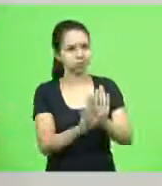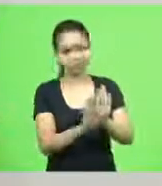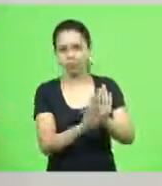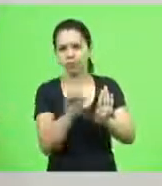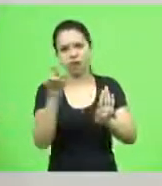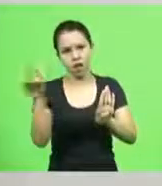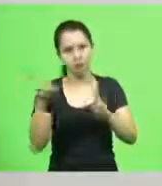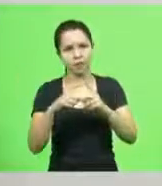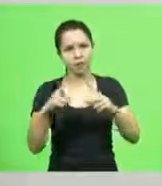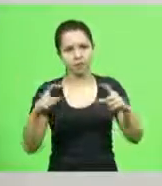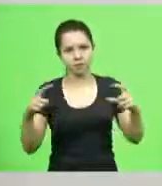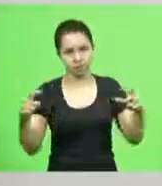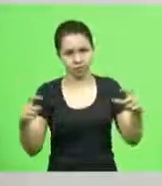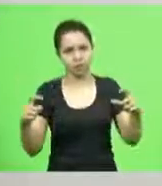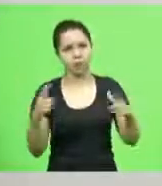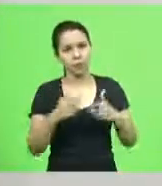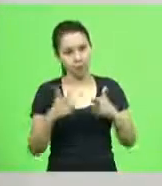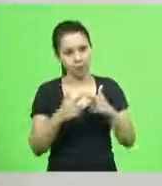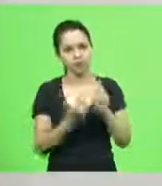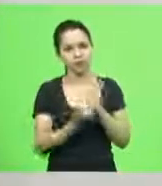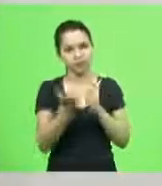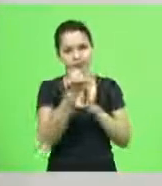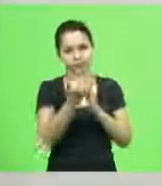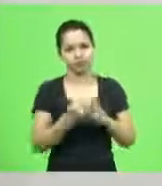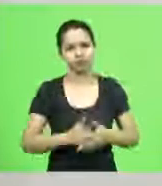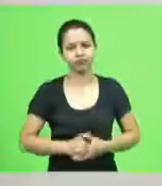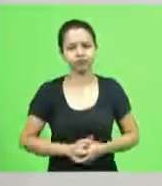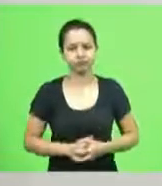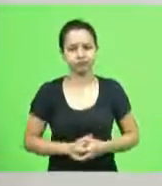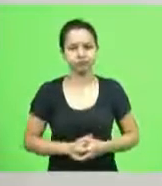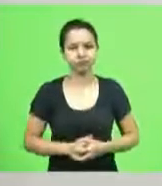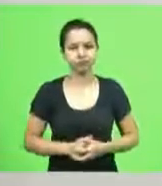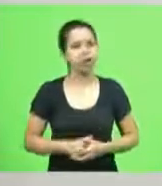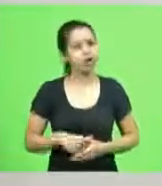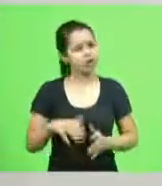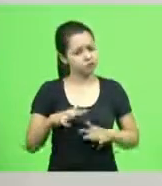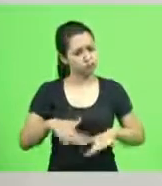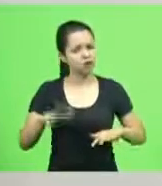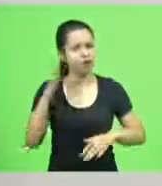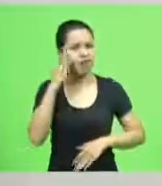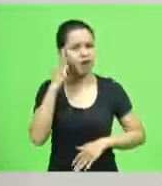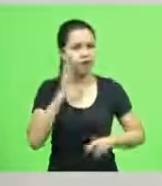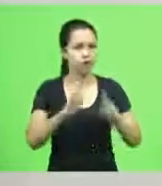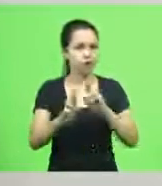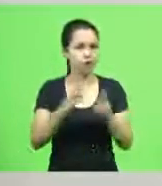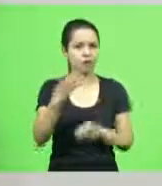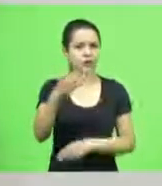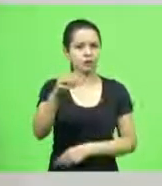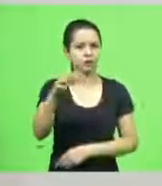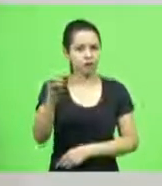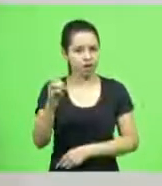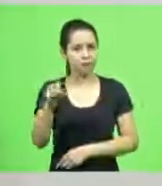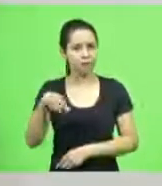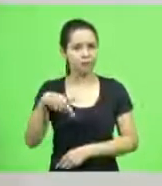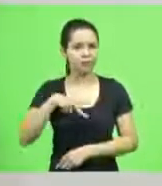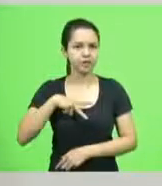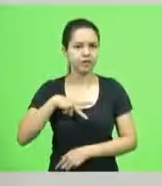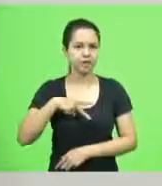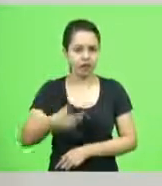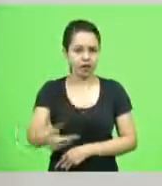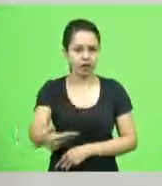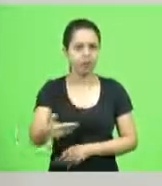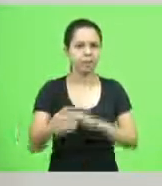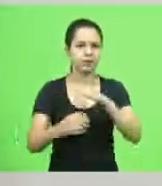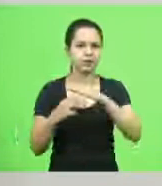e aumenta essa questão e por fim né todo mundo sabe que a 470 vai ser privatizada então seria pegar dinheiro dos catarinenses